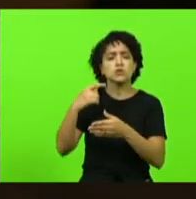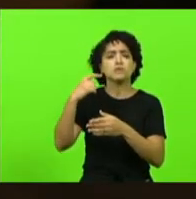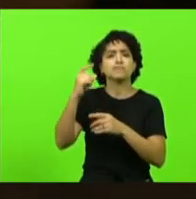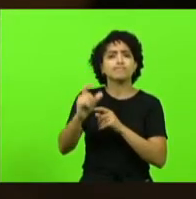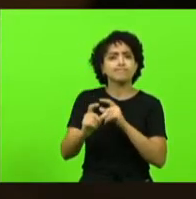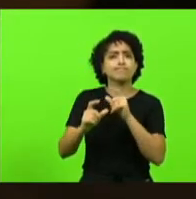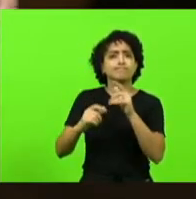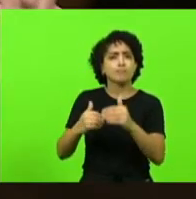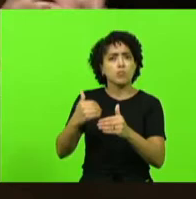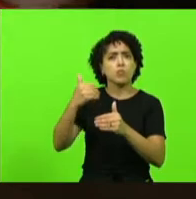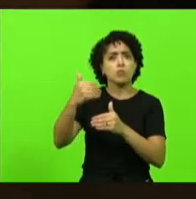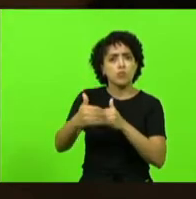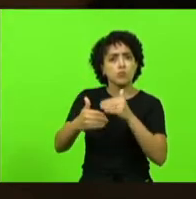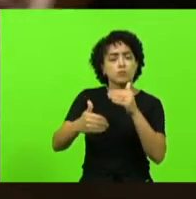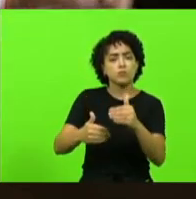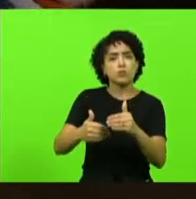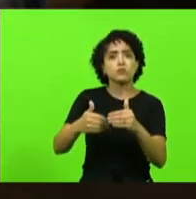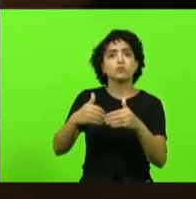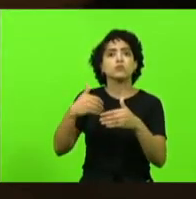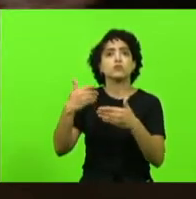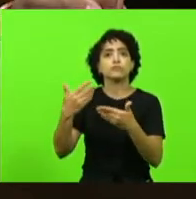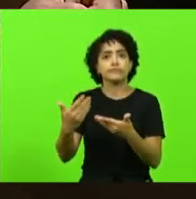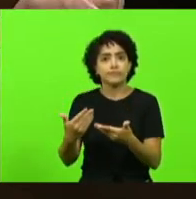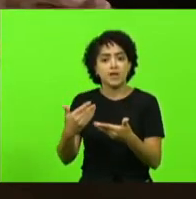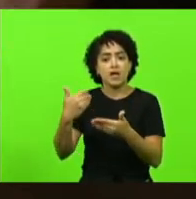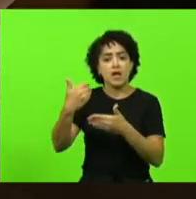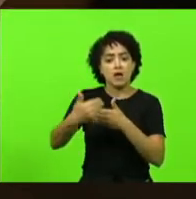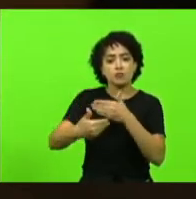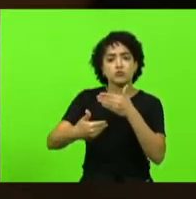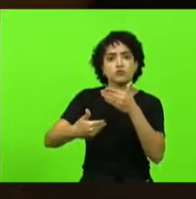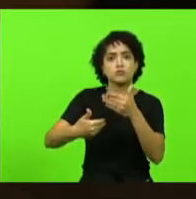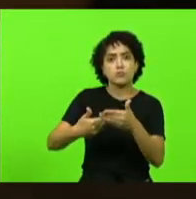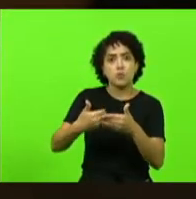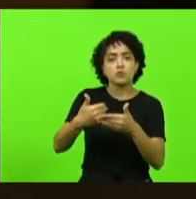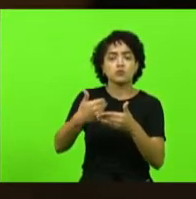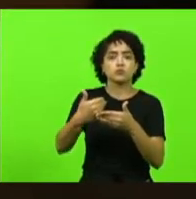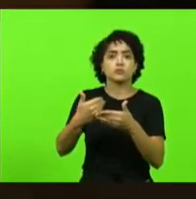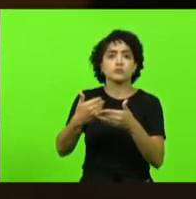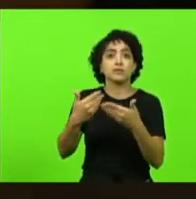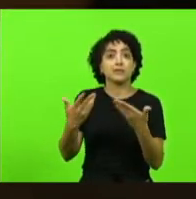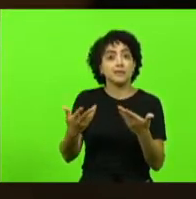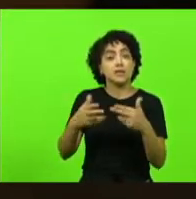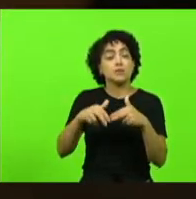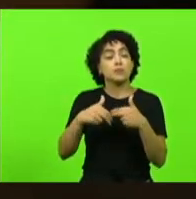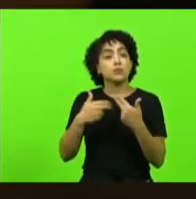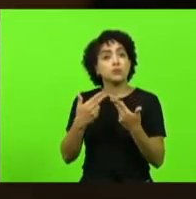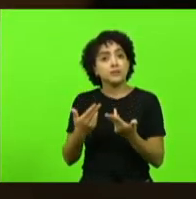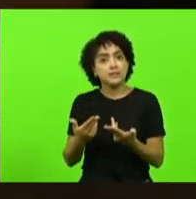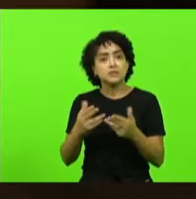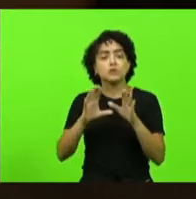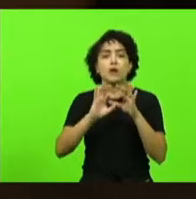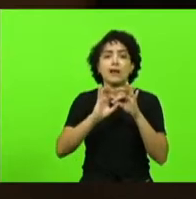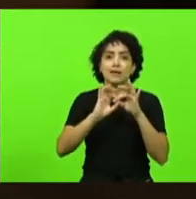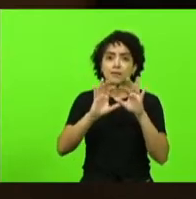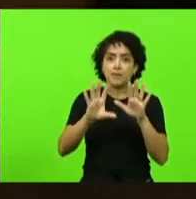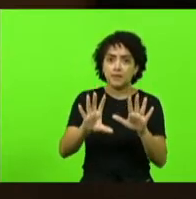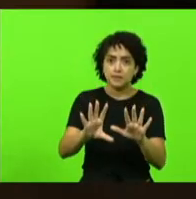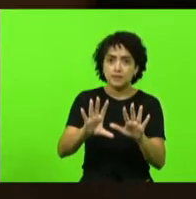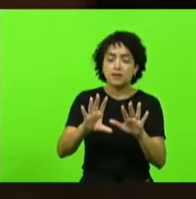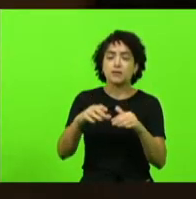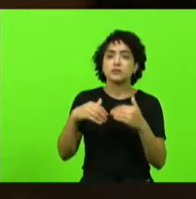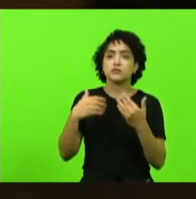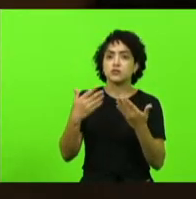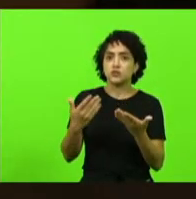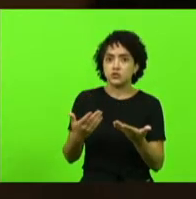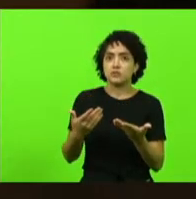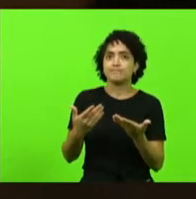a ação por ação tijolo por tijolo por isso que sim a liberdade ela tem o